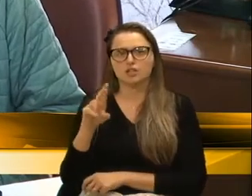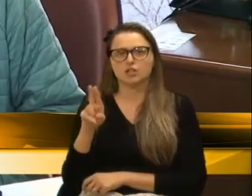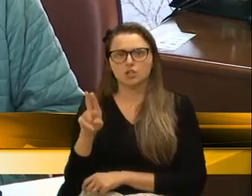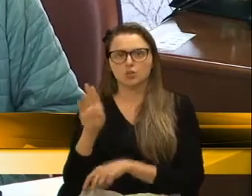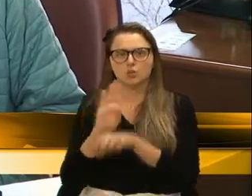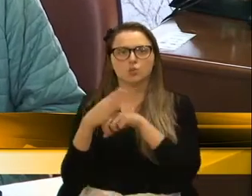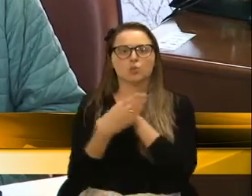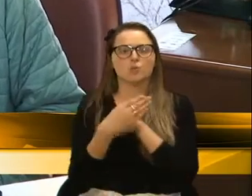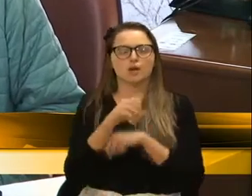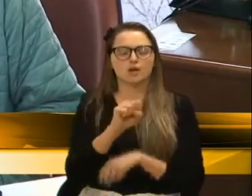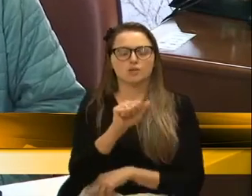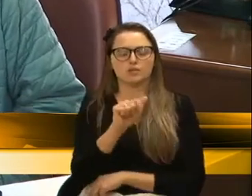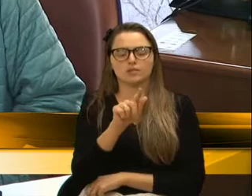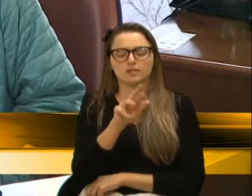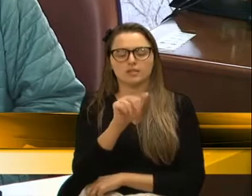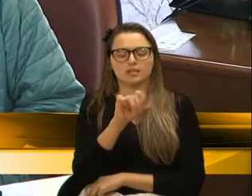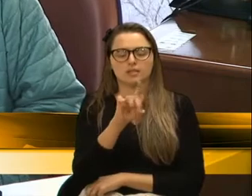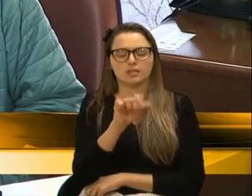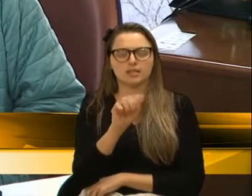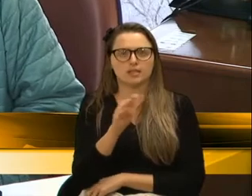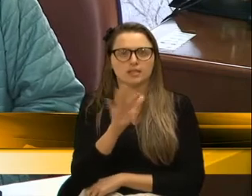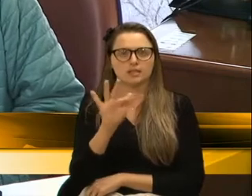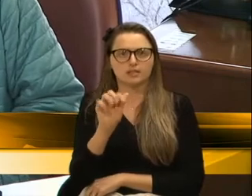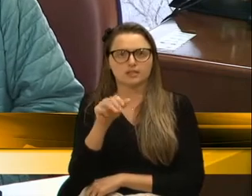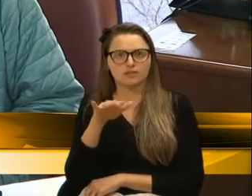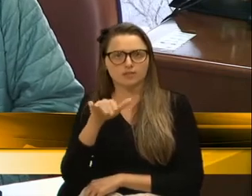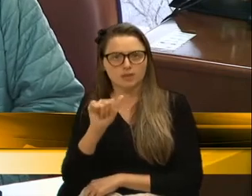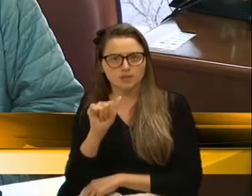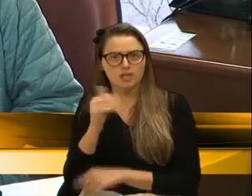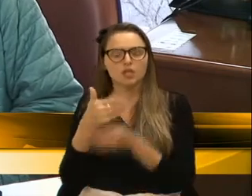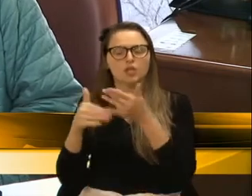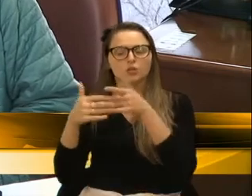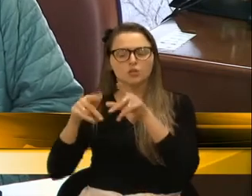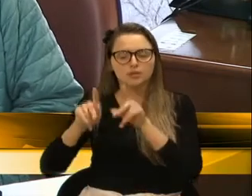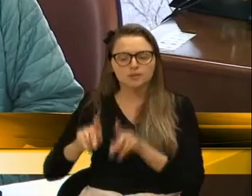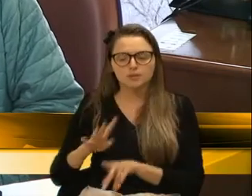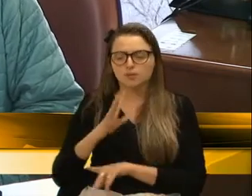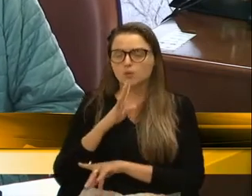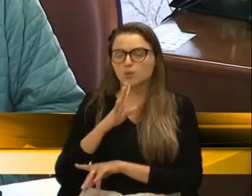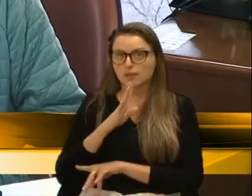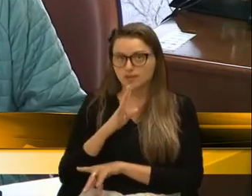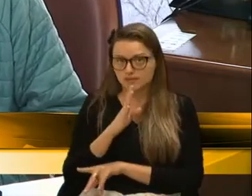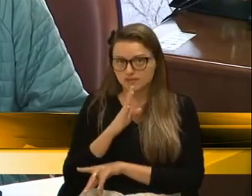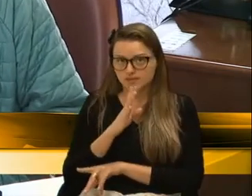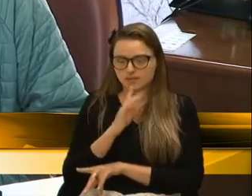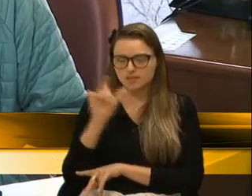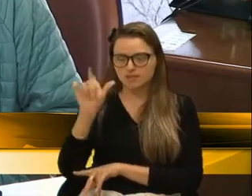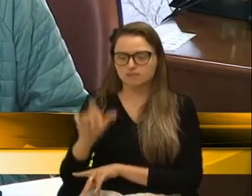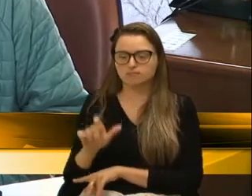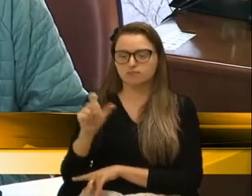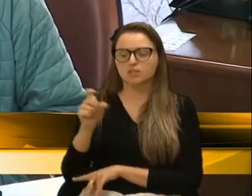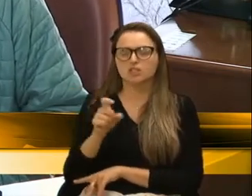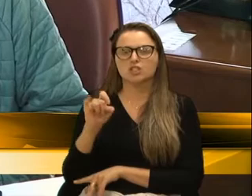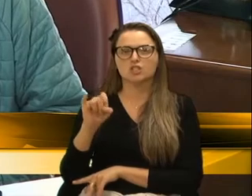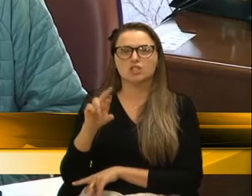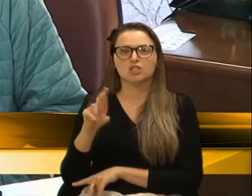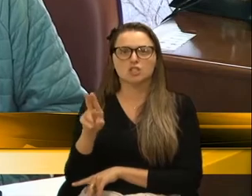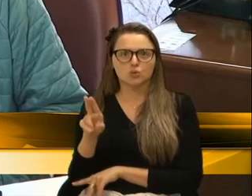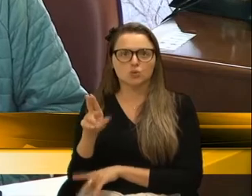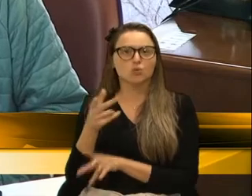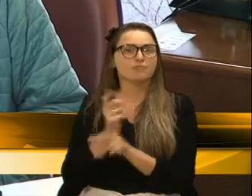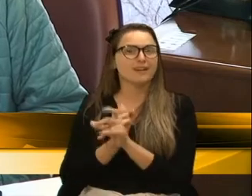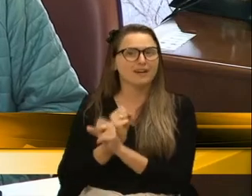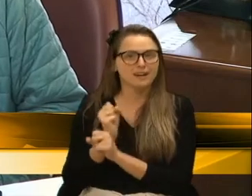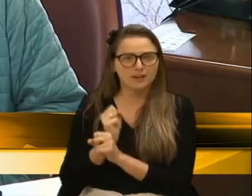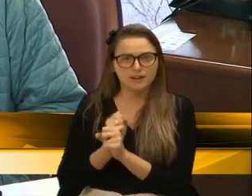uma pessoa, assim, também de bem, muito conhecida, ali no bairro Sagrada Família, onde que teve por muitos anos